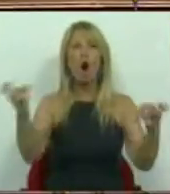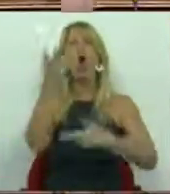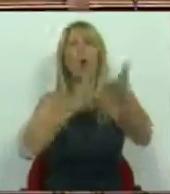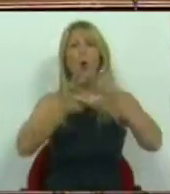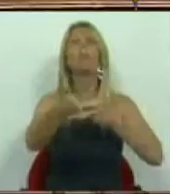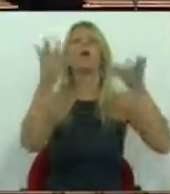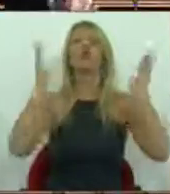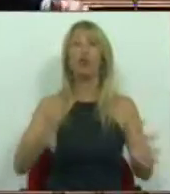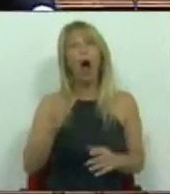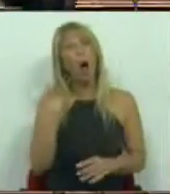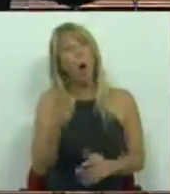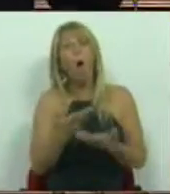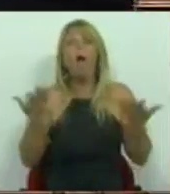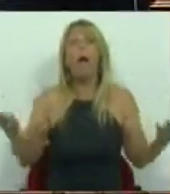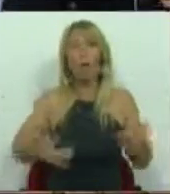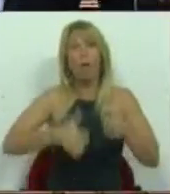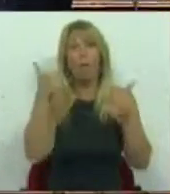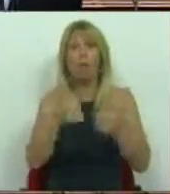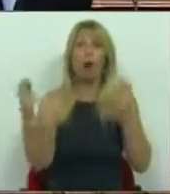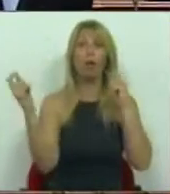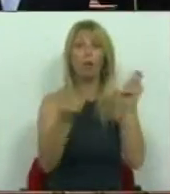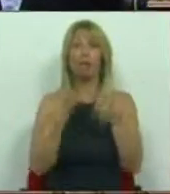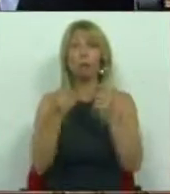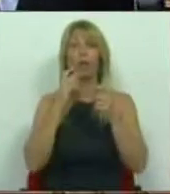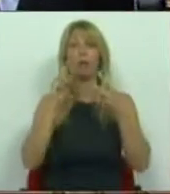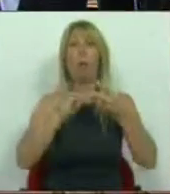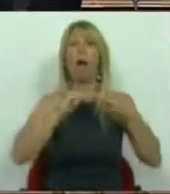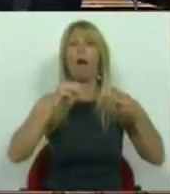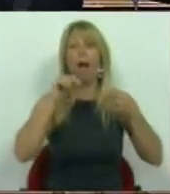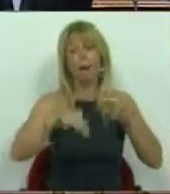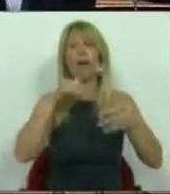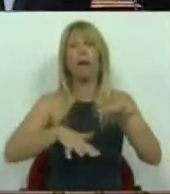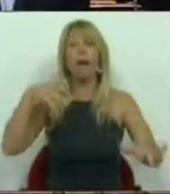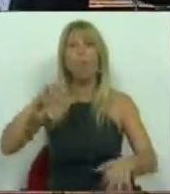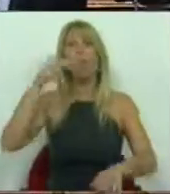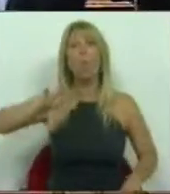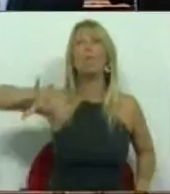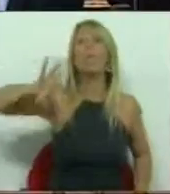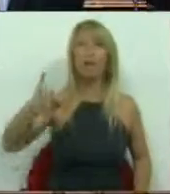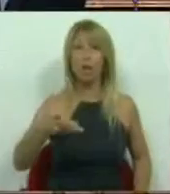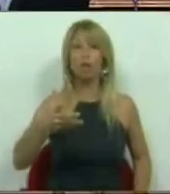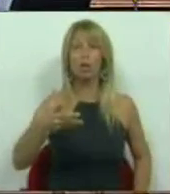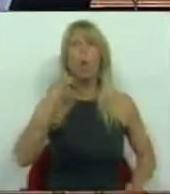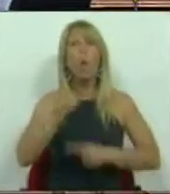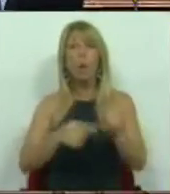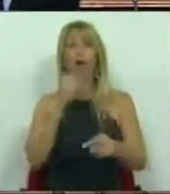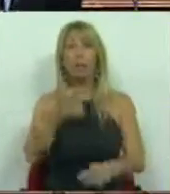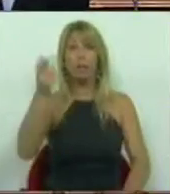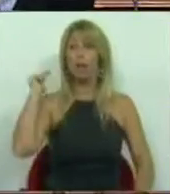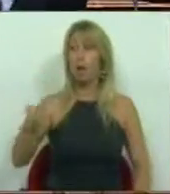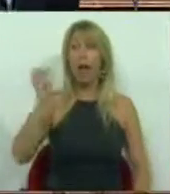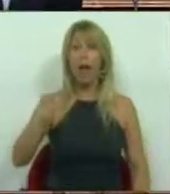discutir com a Câmara e com o país algo que defenderam durante anos. Durante anos vieram aqui dizer que era